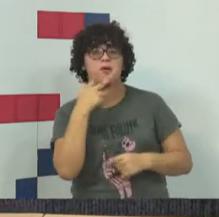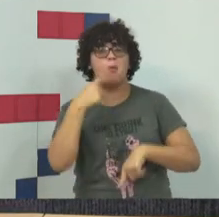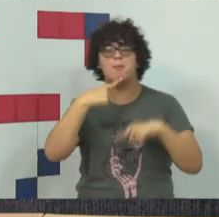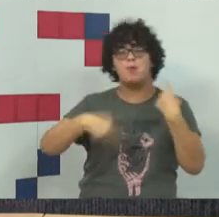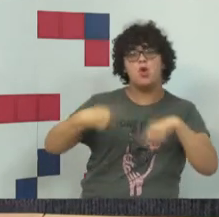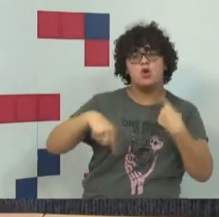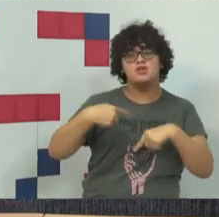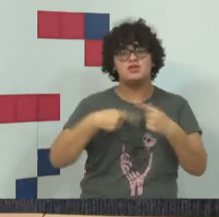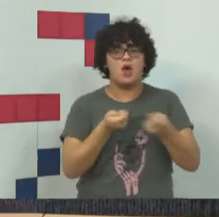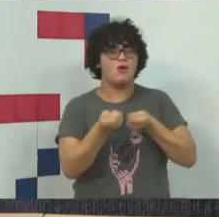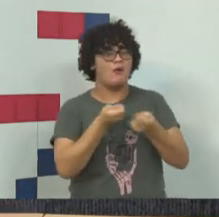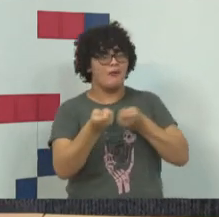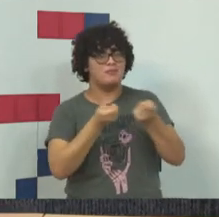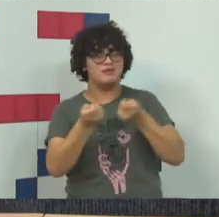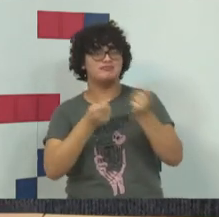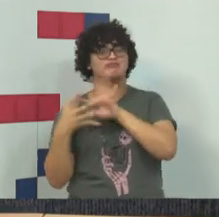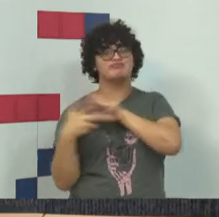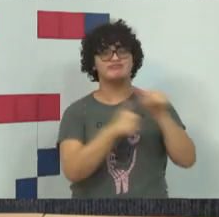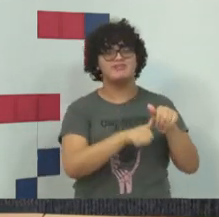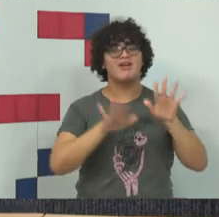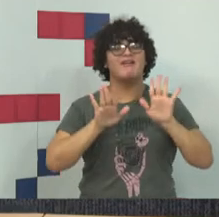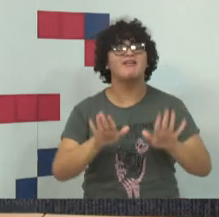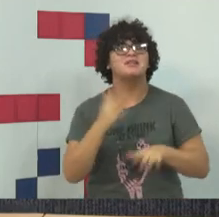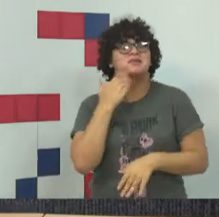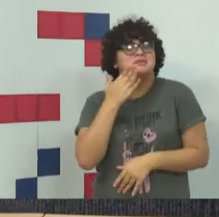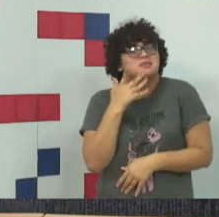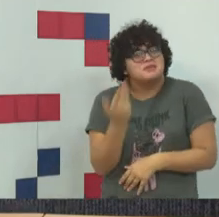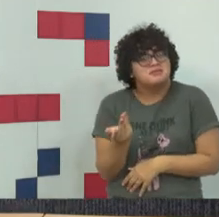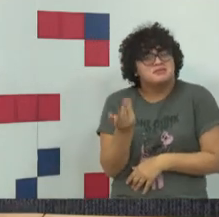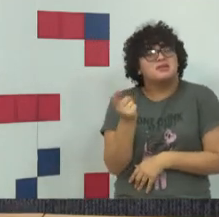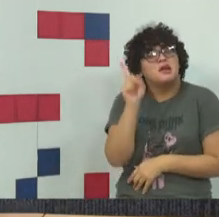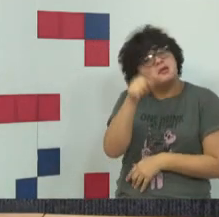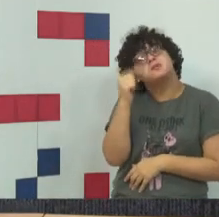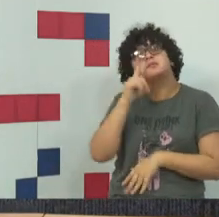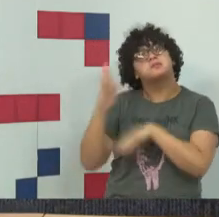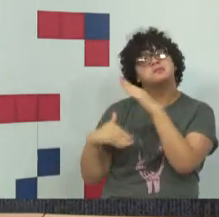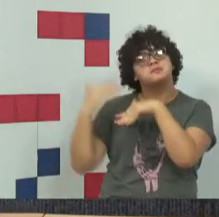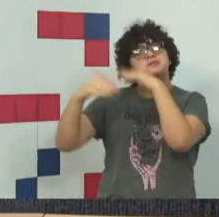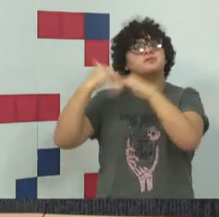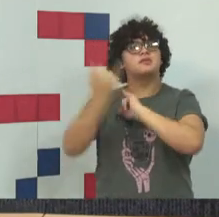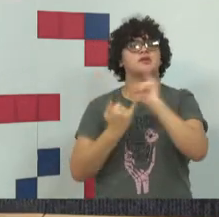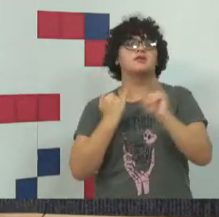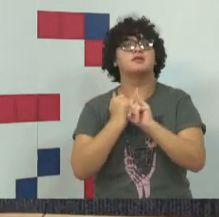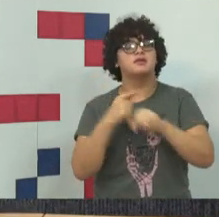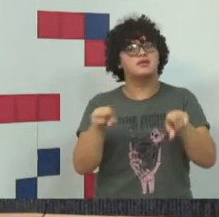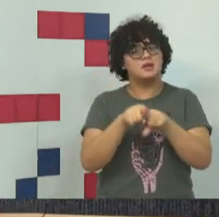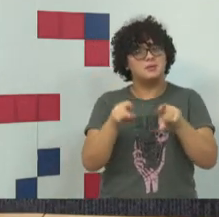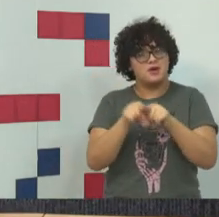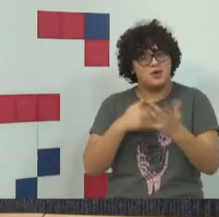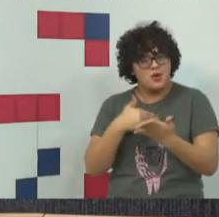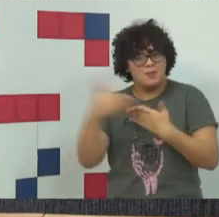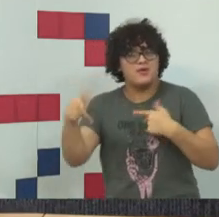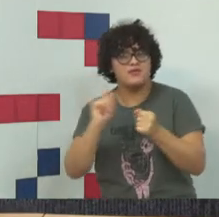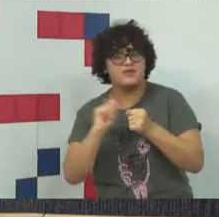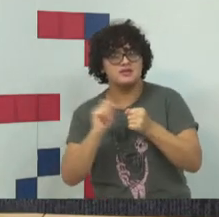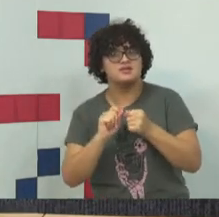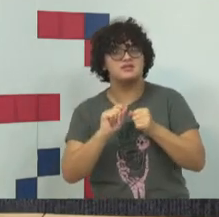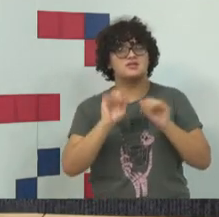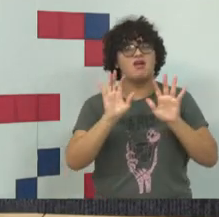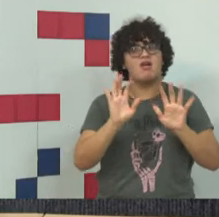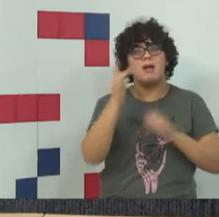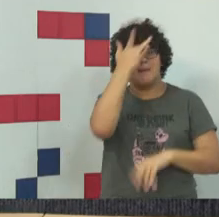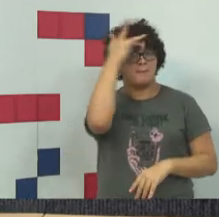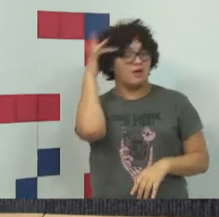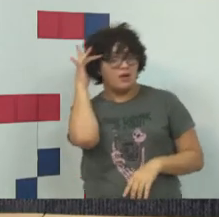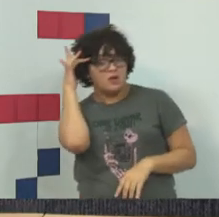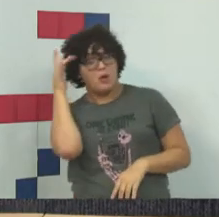econômica internacional. E esse foi, houve a expansão da internet e os negócios começaram a ser feitos, as pessoas